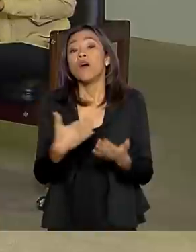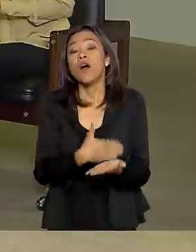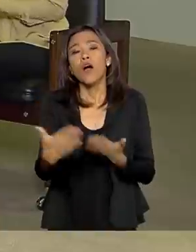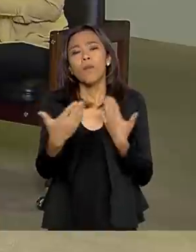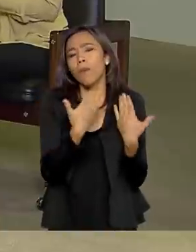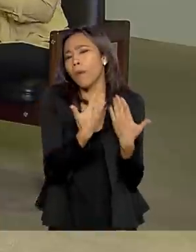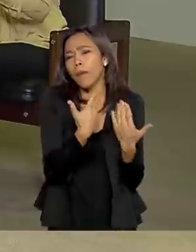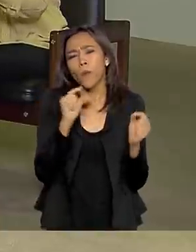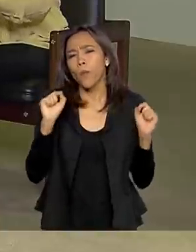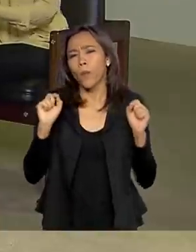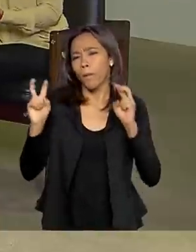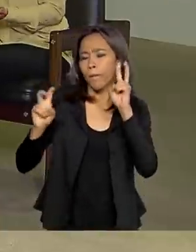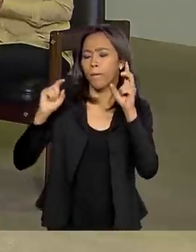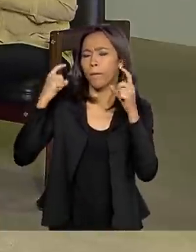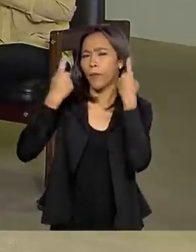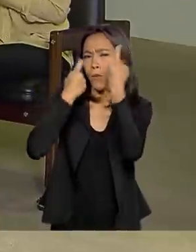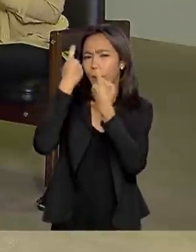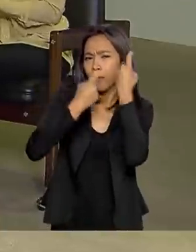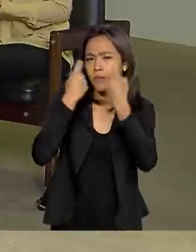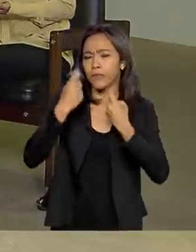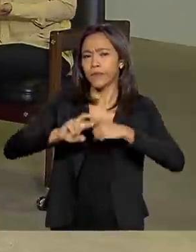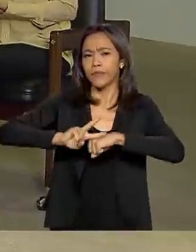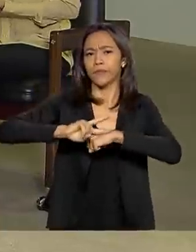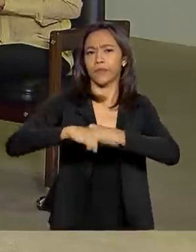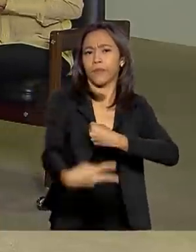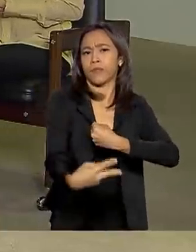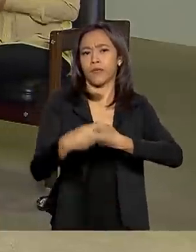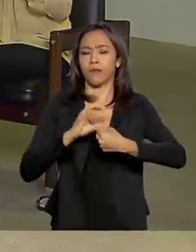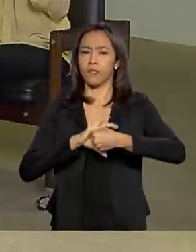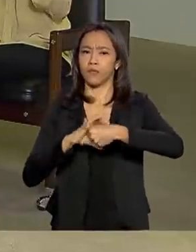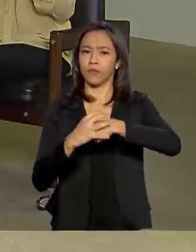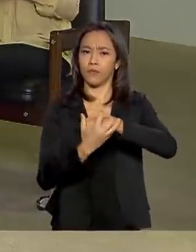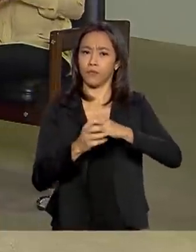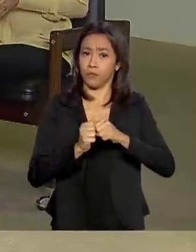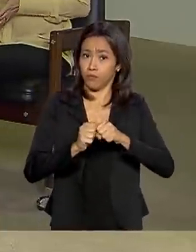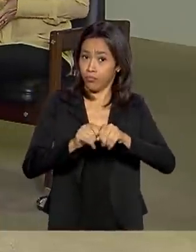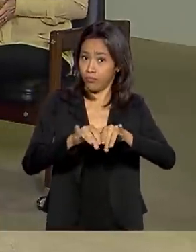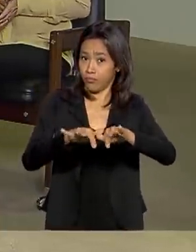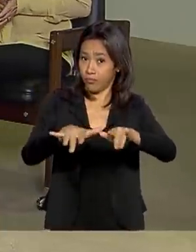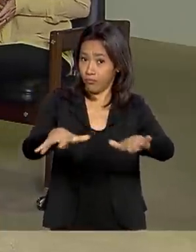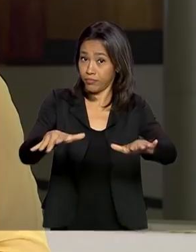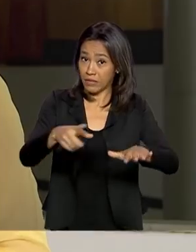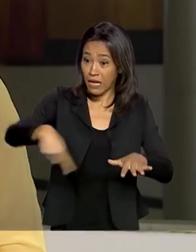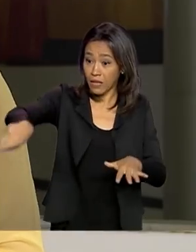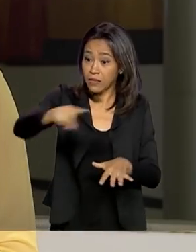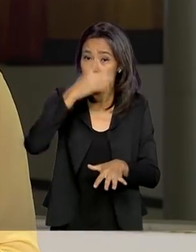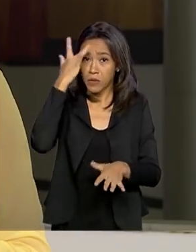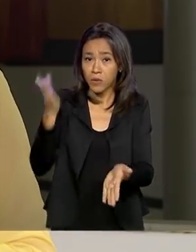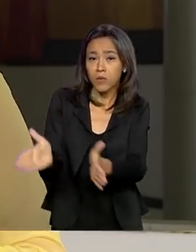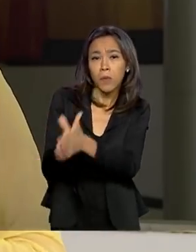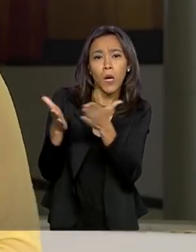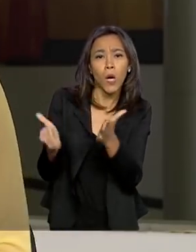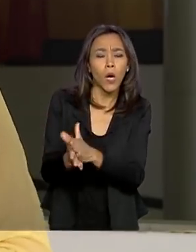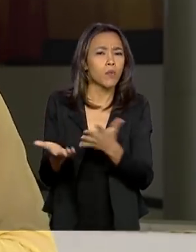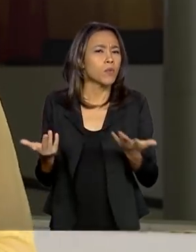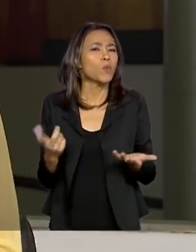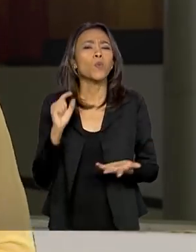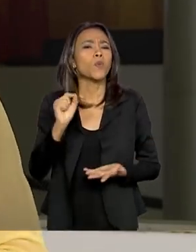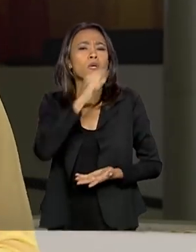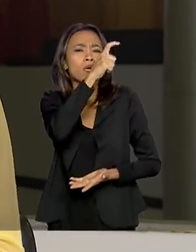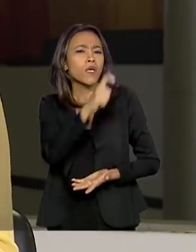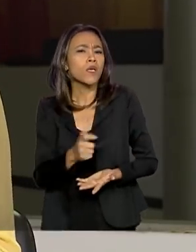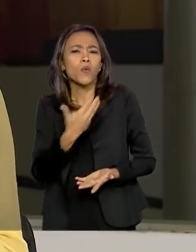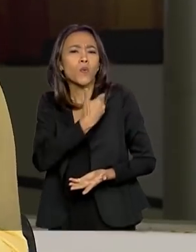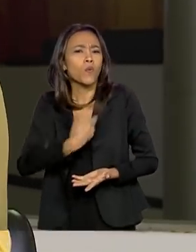essa preocupação com os efeitos da pandemia do novo coronavírus diretamente aos menos favorecidos. O que é que o governo tem